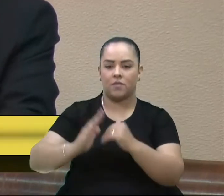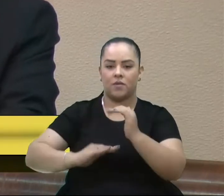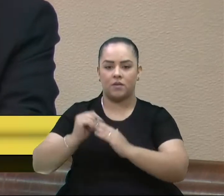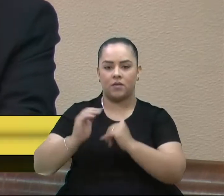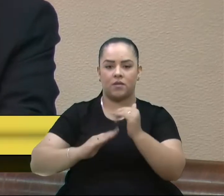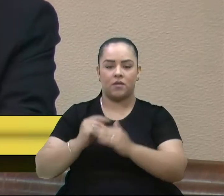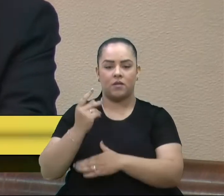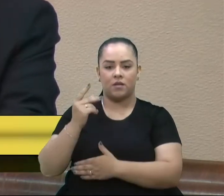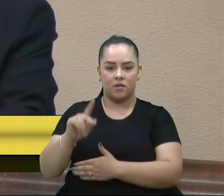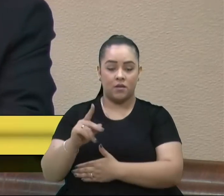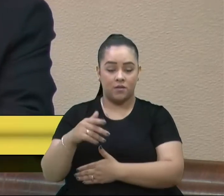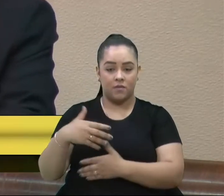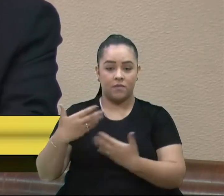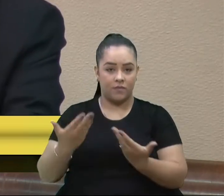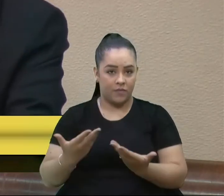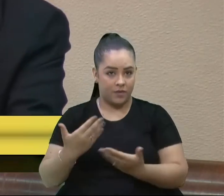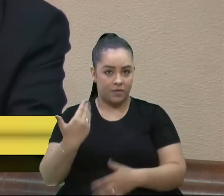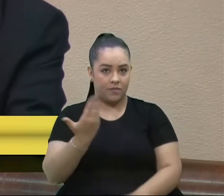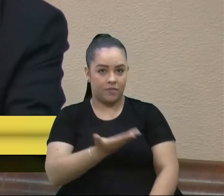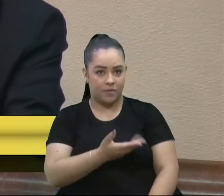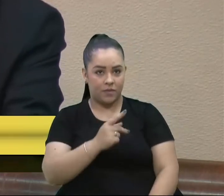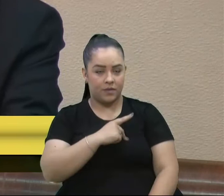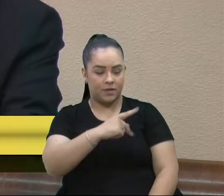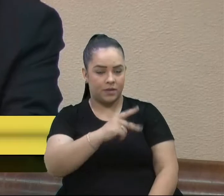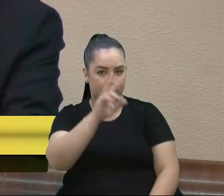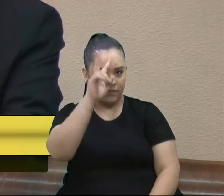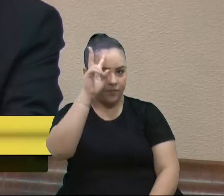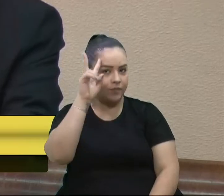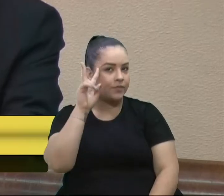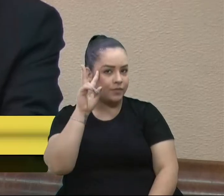Com isso, o presidente Velocino,